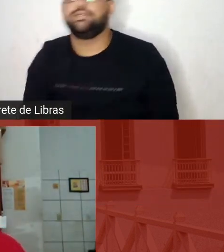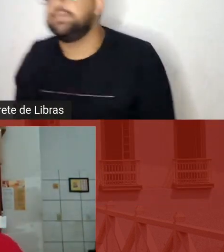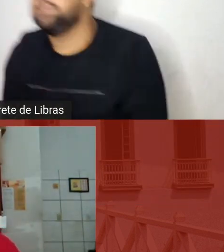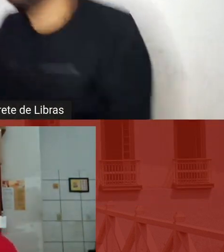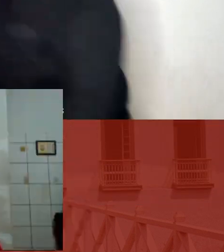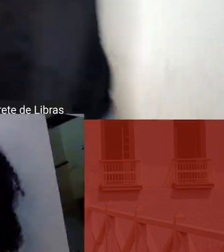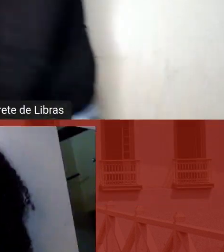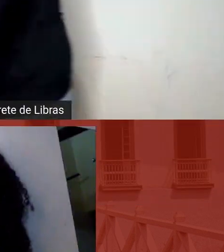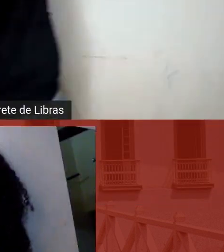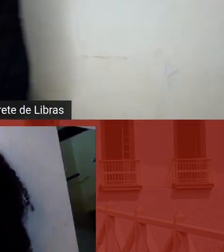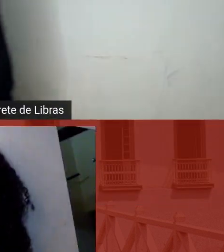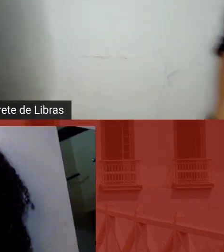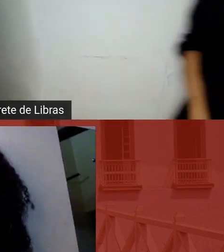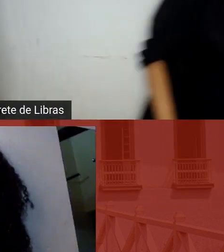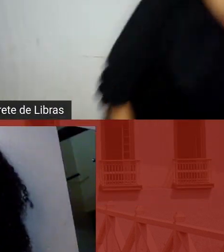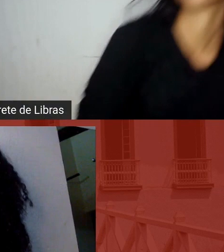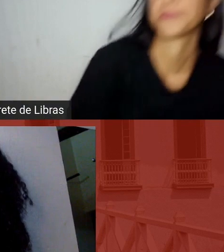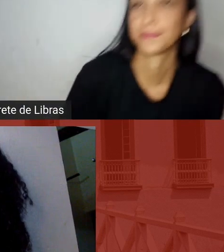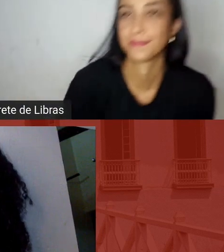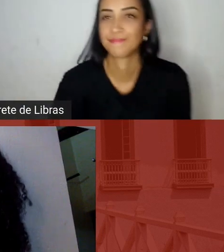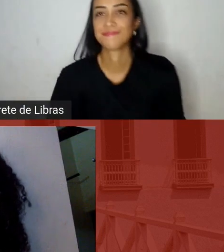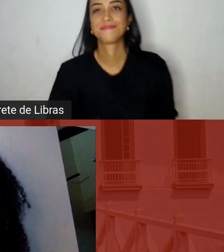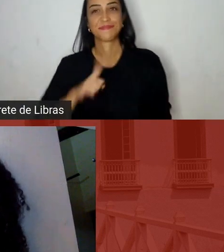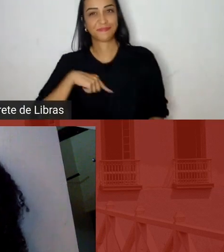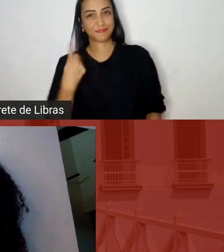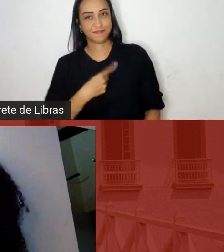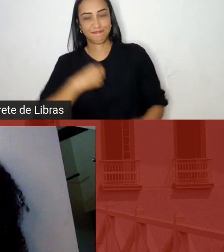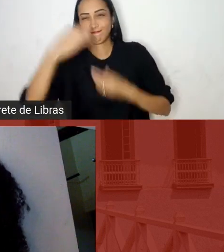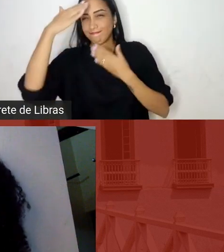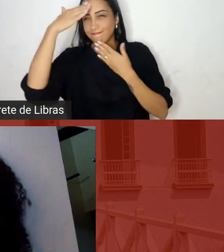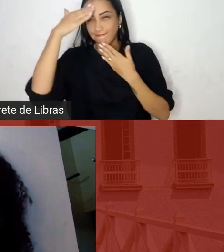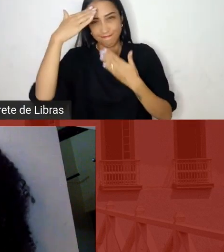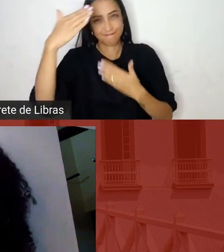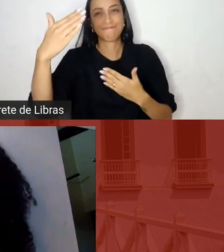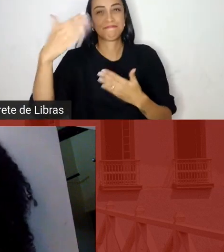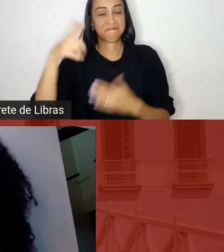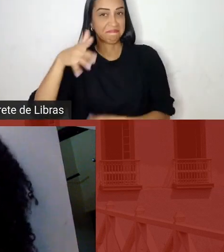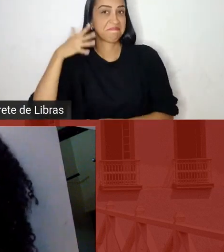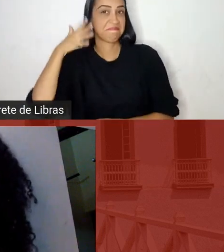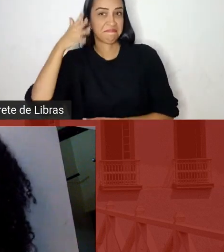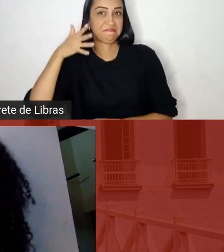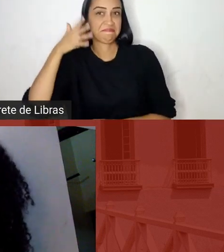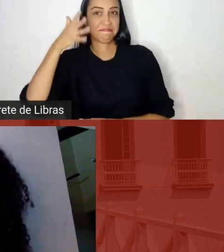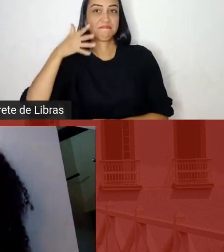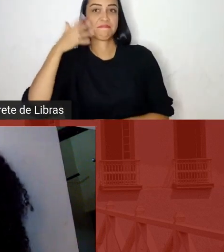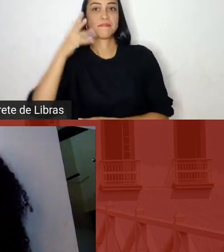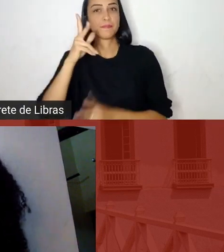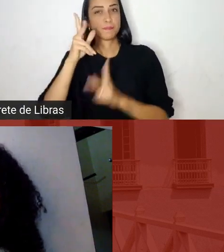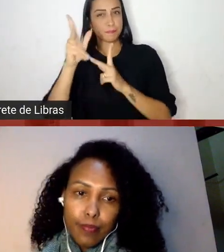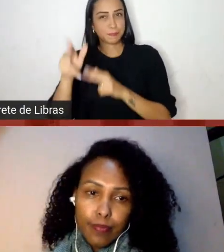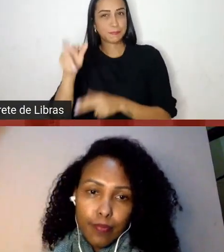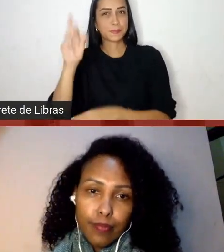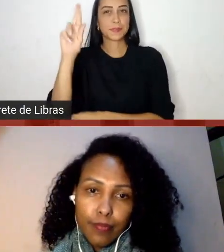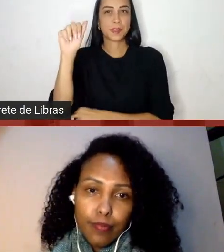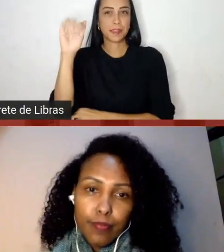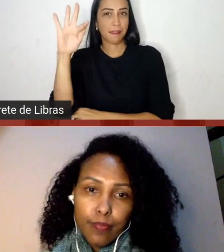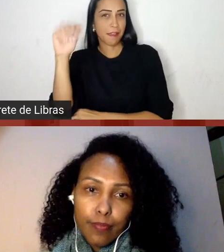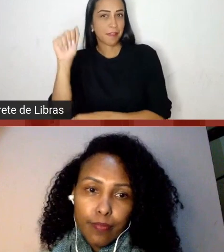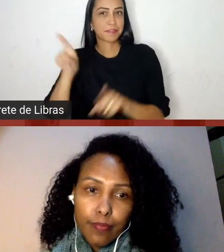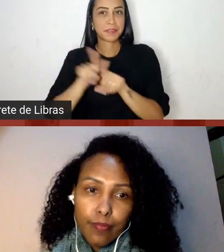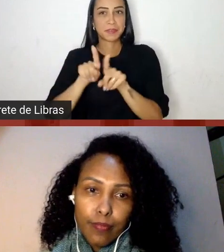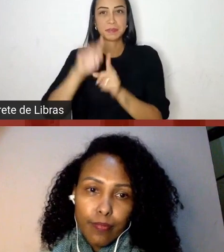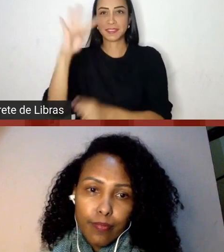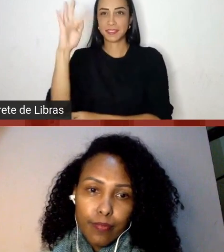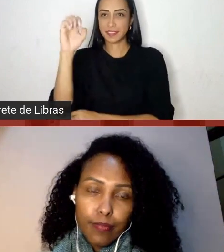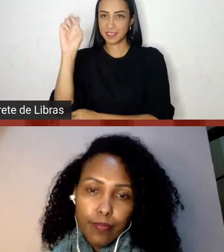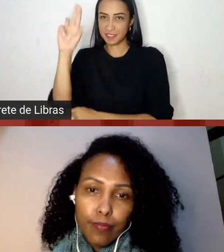nós que agradecemos profundamente Elenísia assim como a fala do Rafa assim como a fala da Fernanda sua fala é